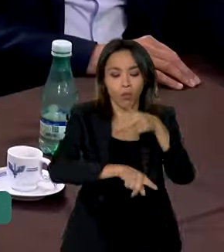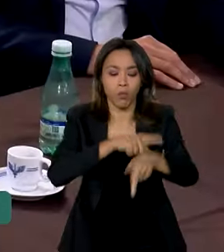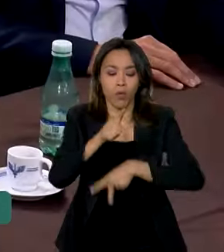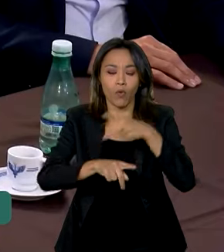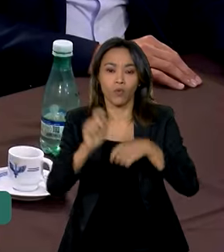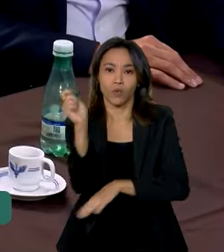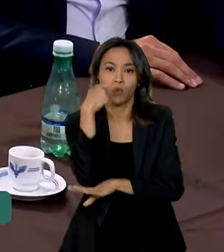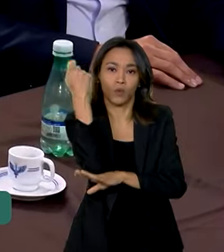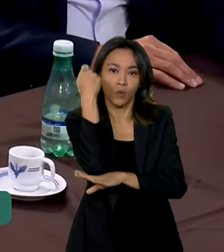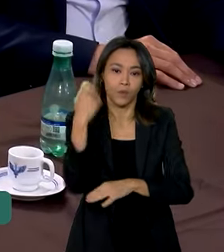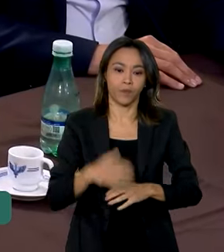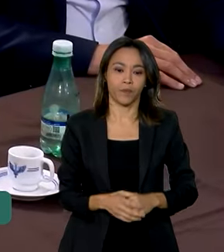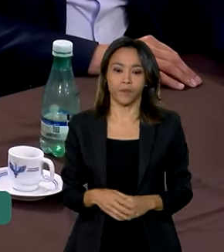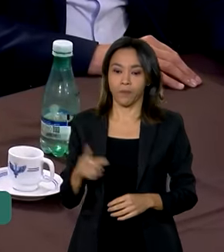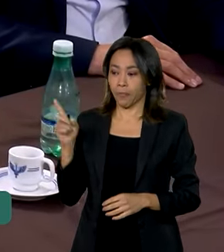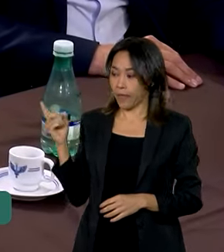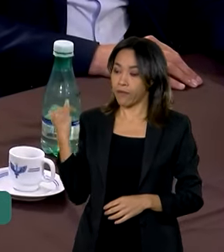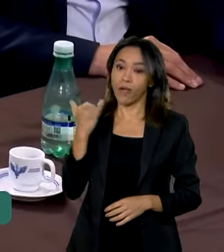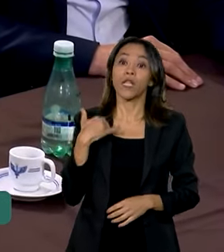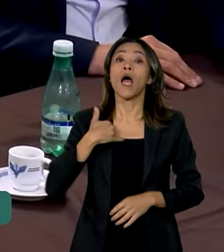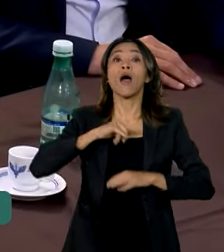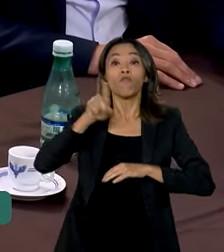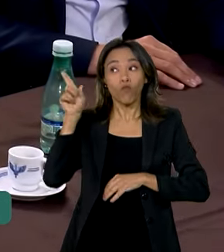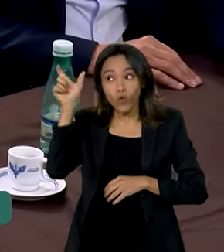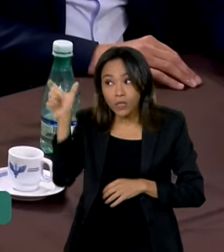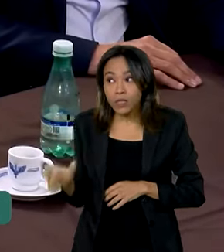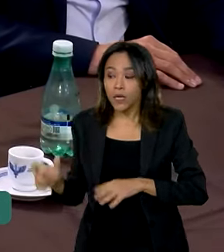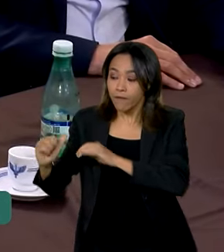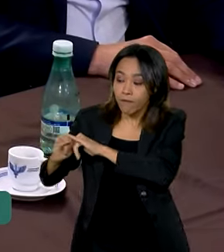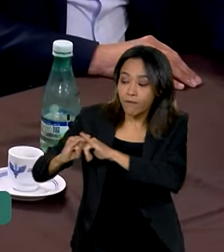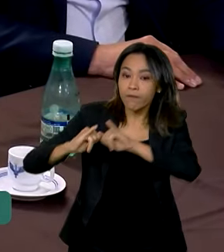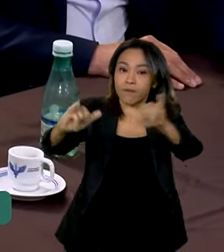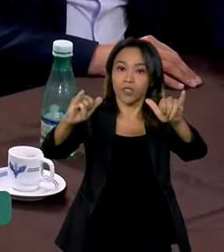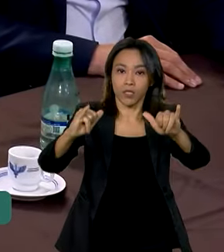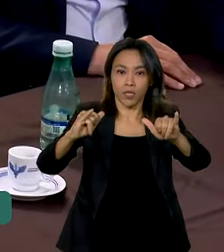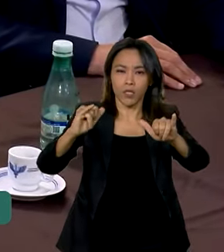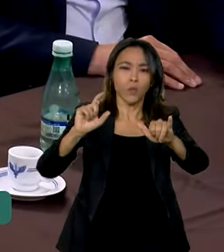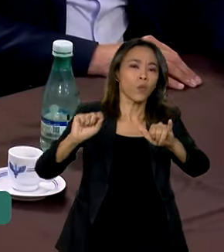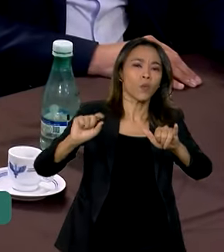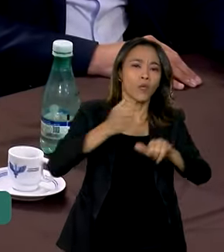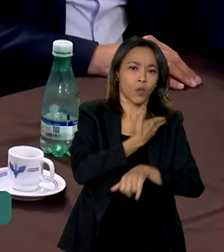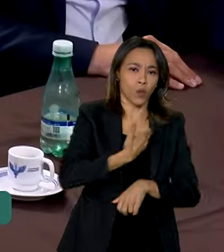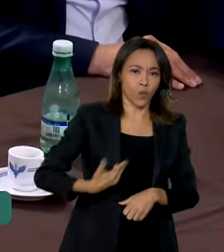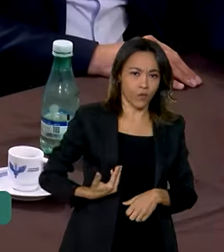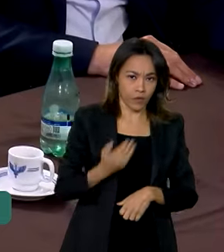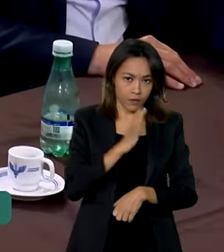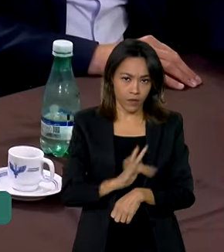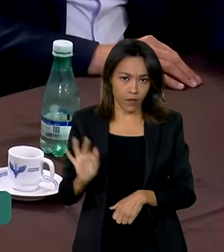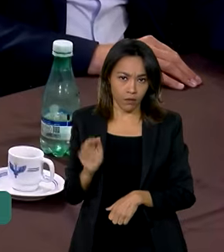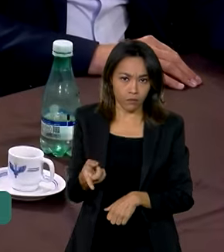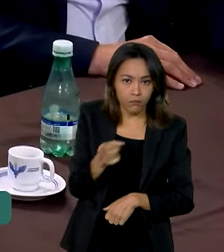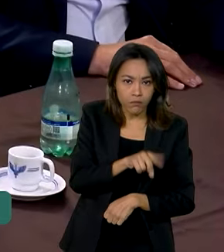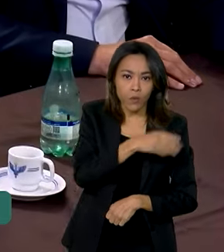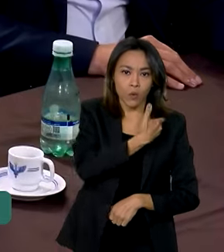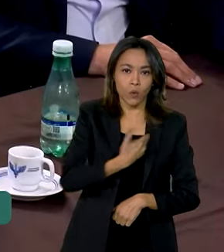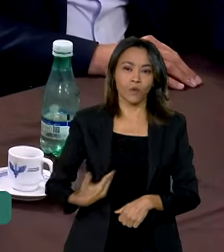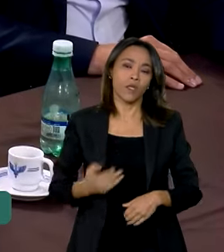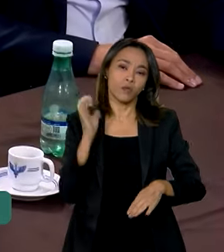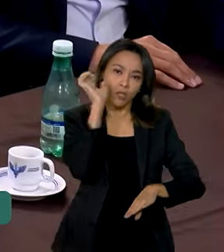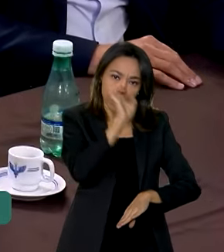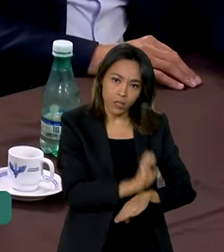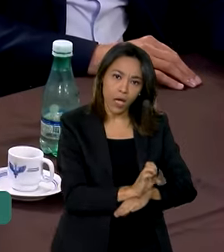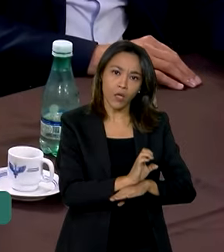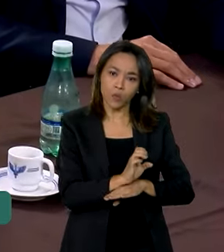Diga para seu povo que com o governo federal, com o governo estadual e com todo o